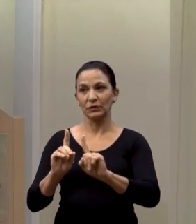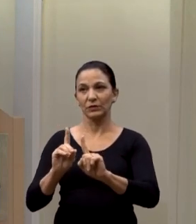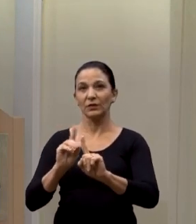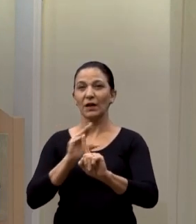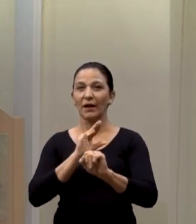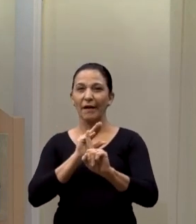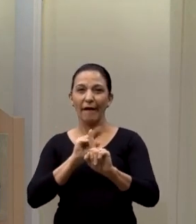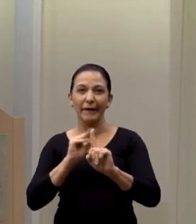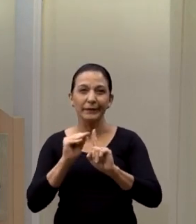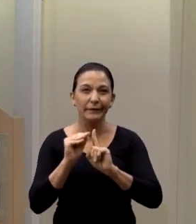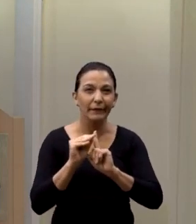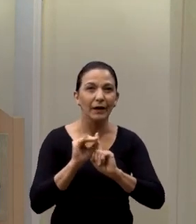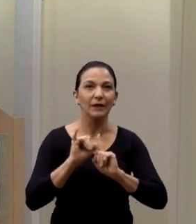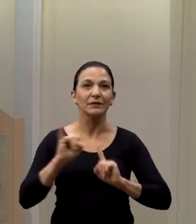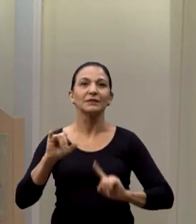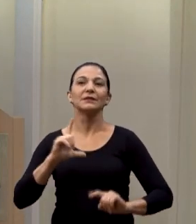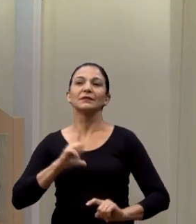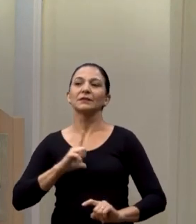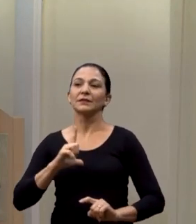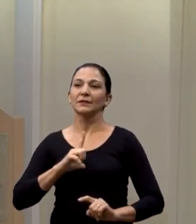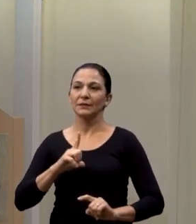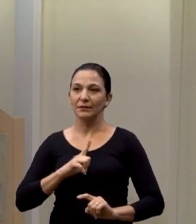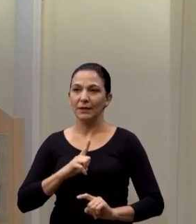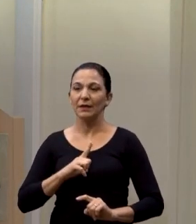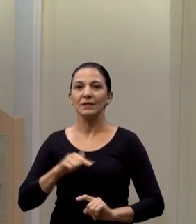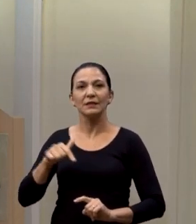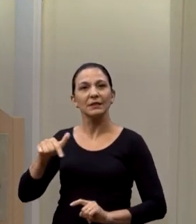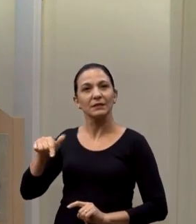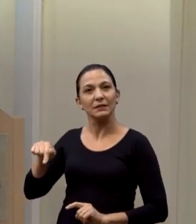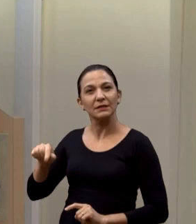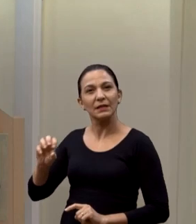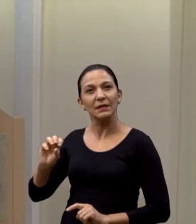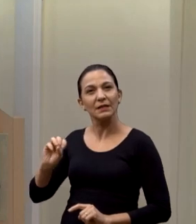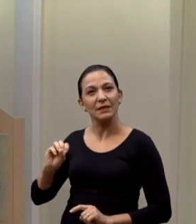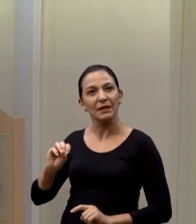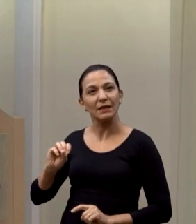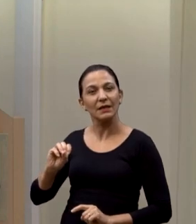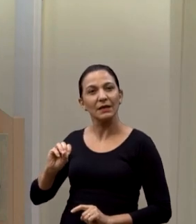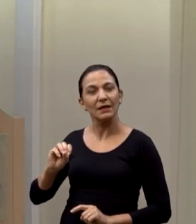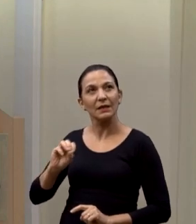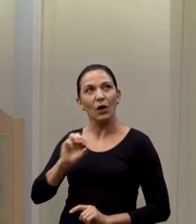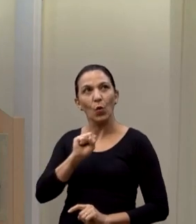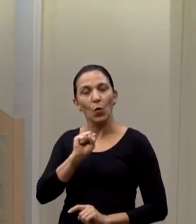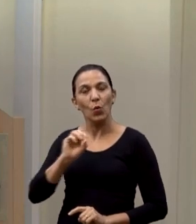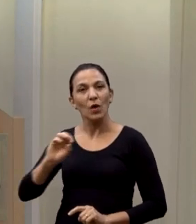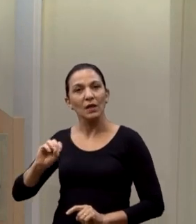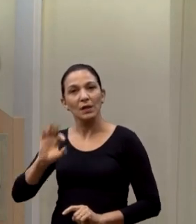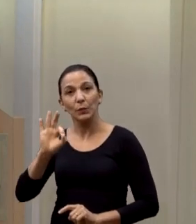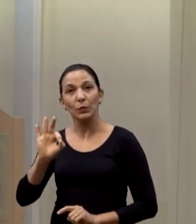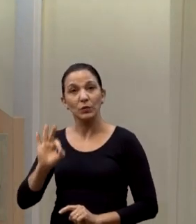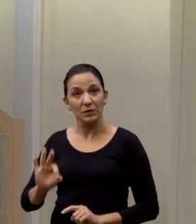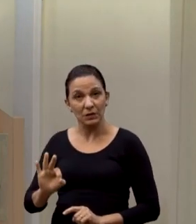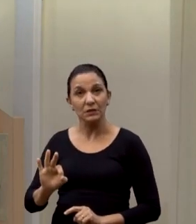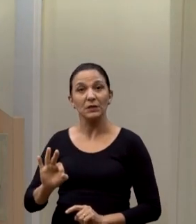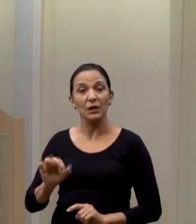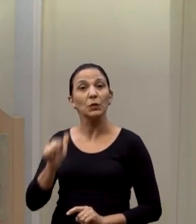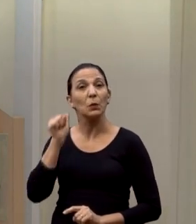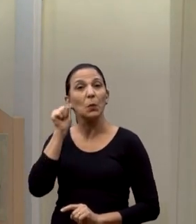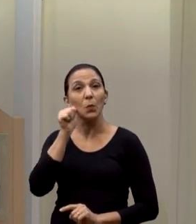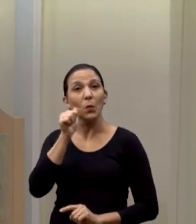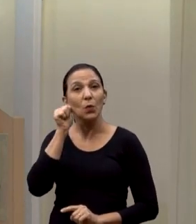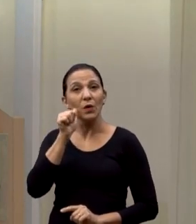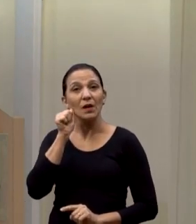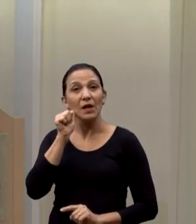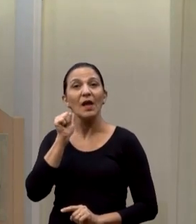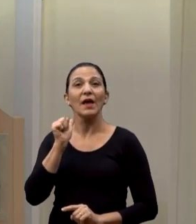assédio. A gente viu hoje também que tem, acho que 70%, 80% das mulheres e pessoas trans também